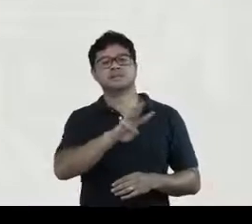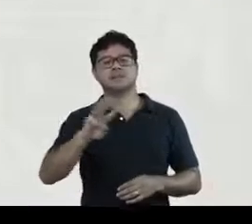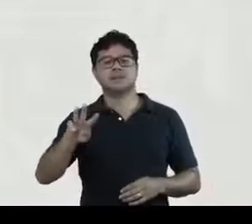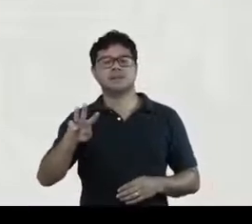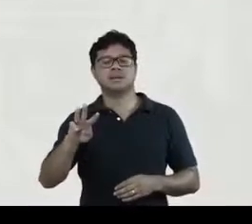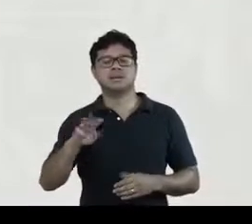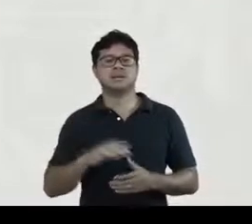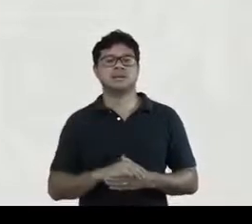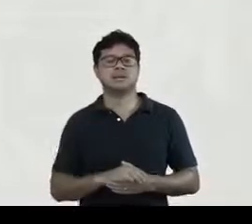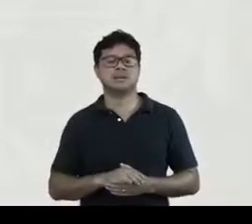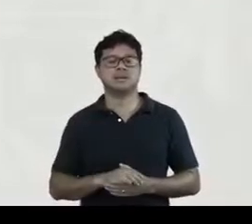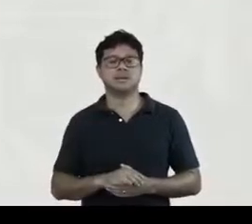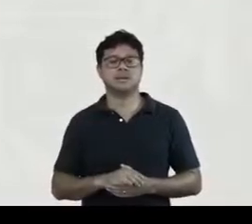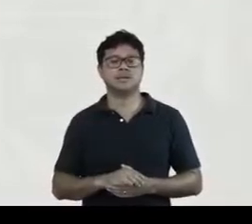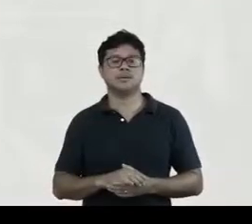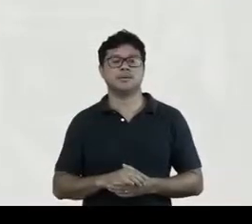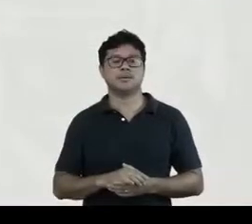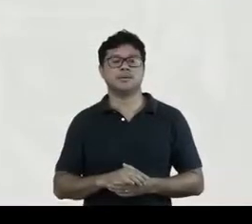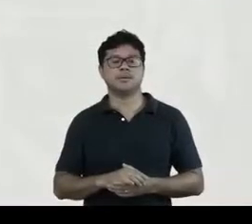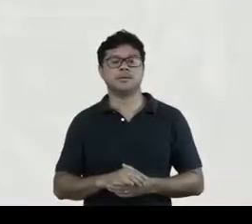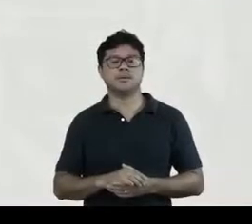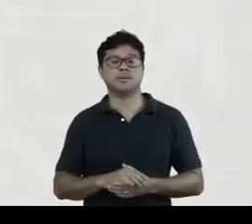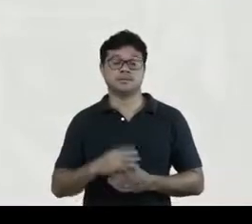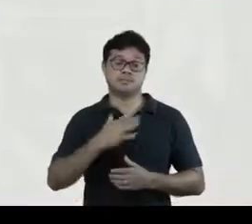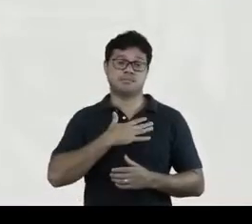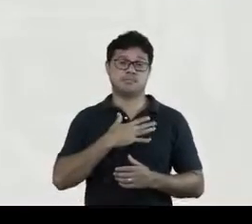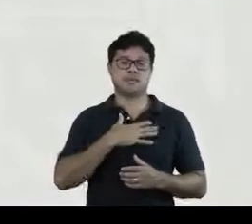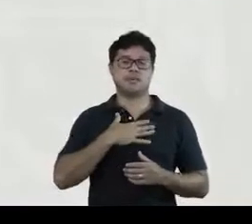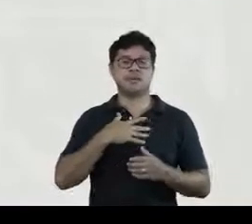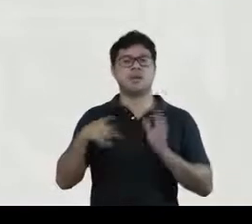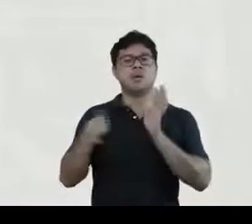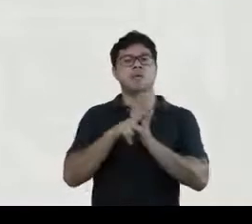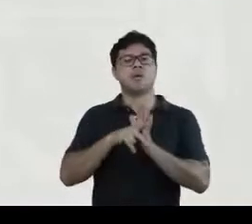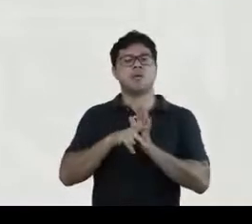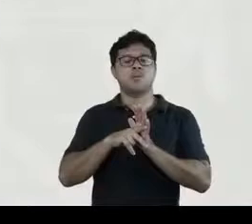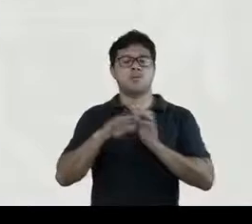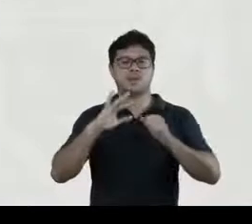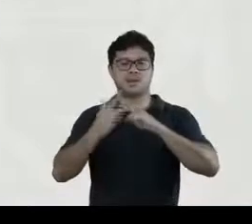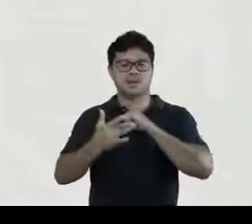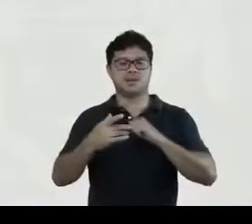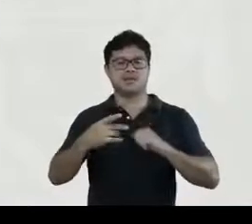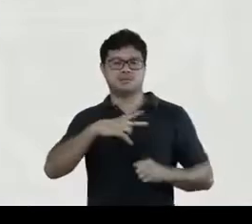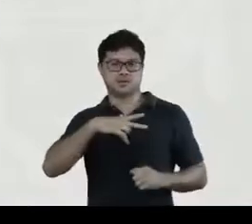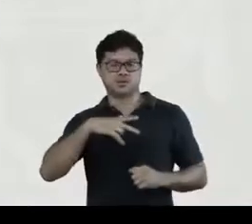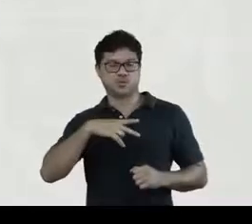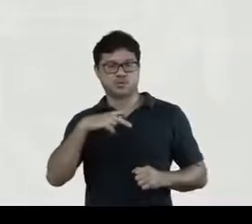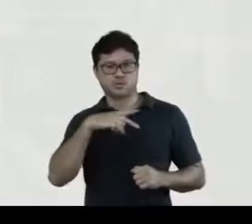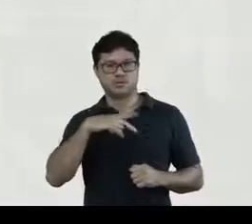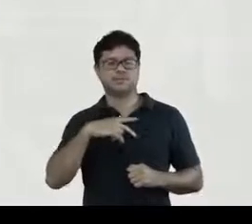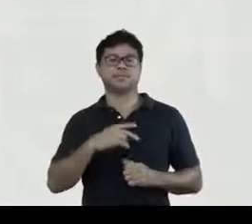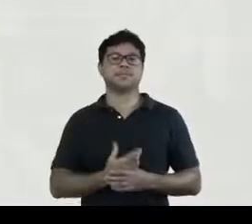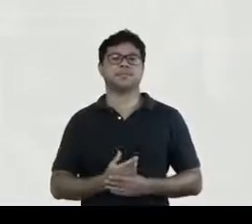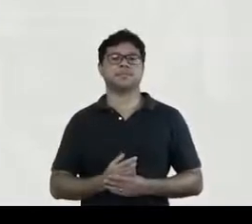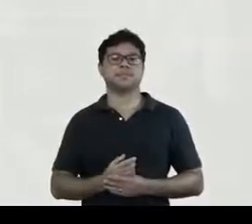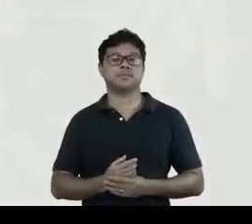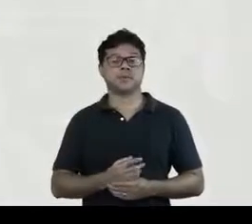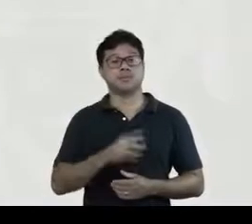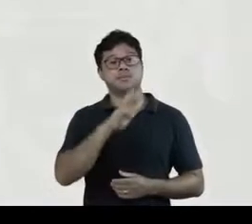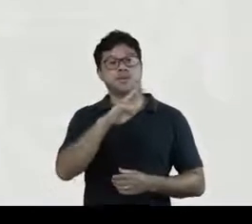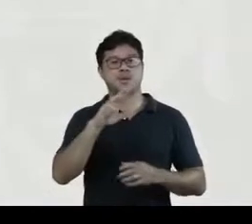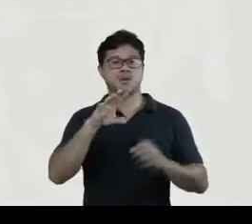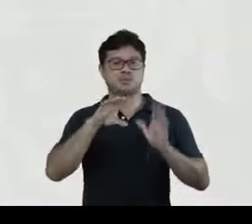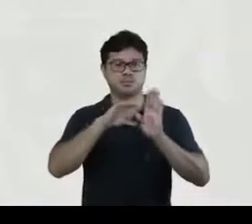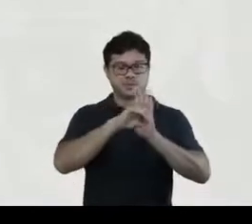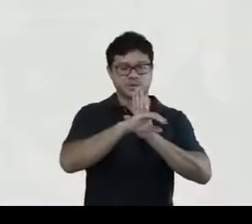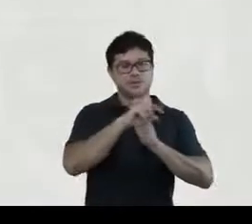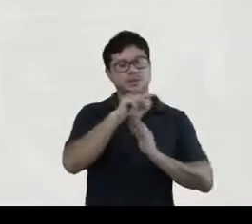Você pode encontrar se sur Google você tivesse Dominique Vary bibliografia matéria e você chegar lá embaixo. L'idée